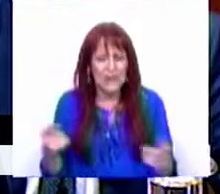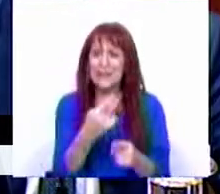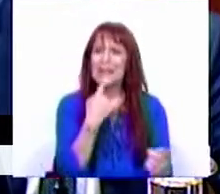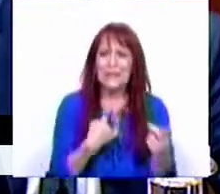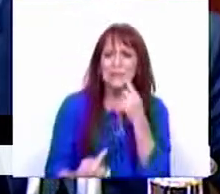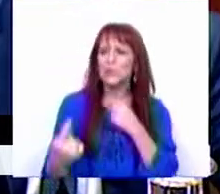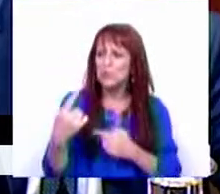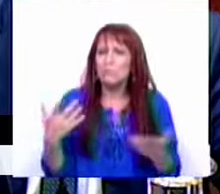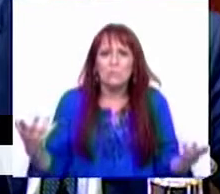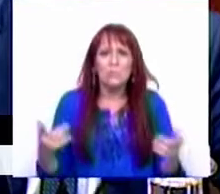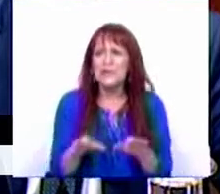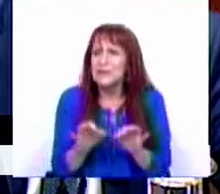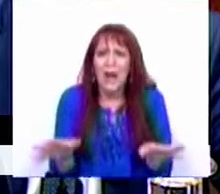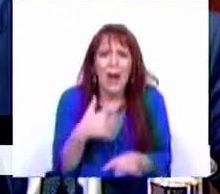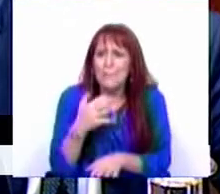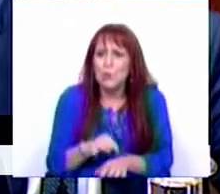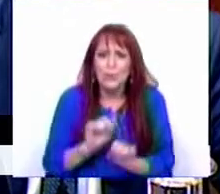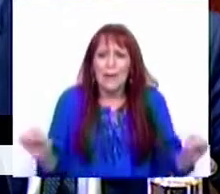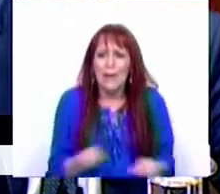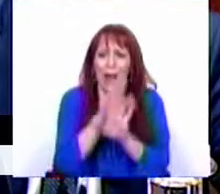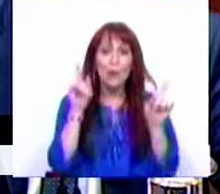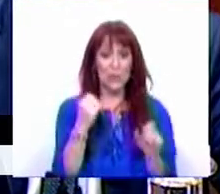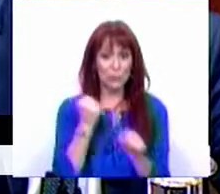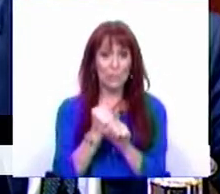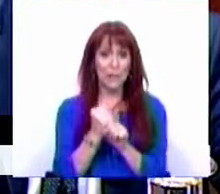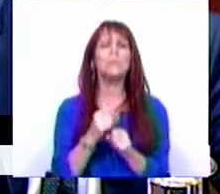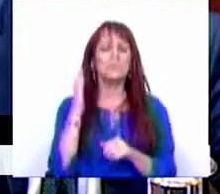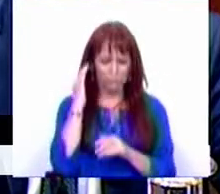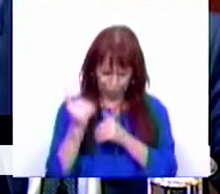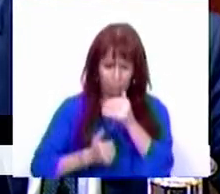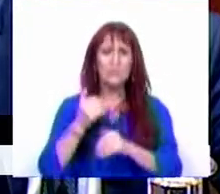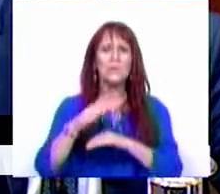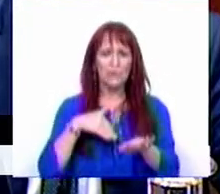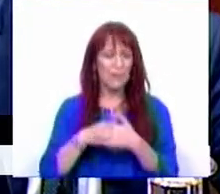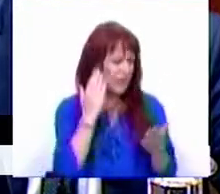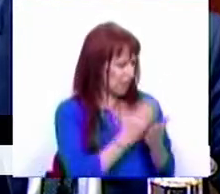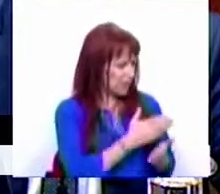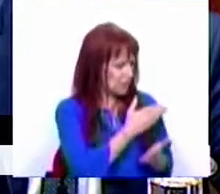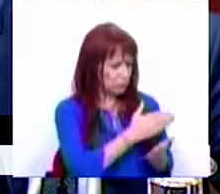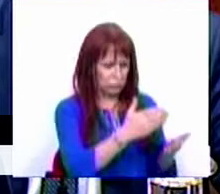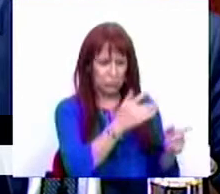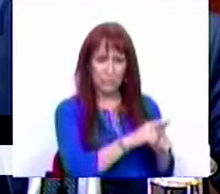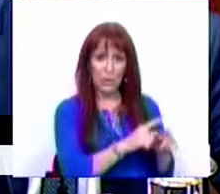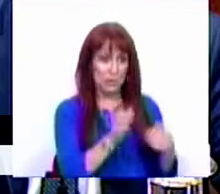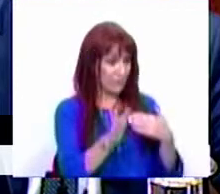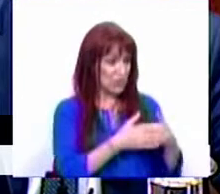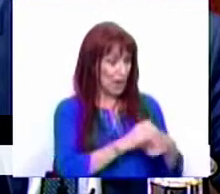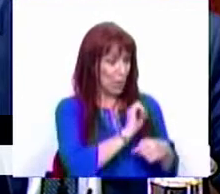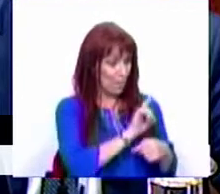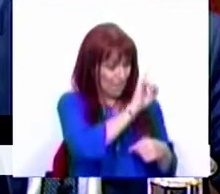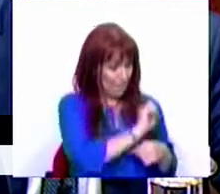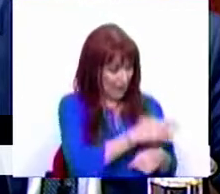ele diz-nos de forma absolutamente clara que esse trabalho está a ser feito. Está a ser feito desde que fecharam o primeiro